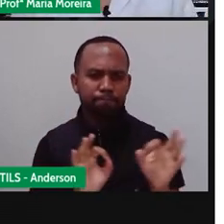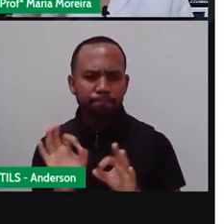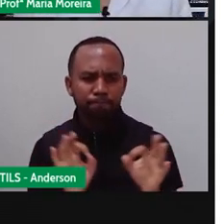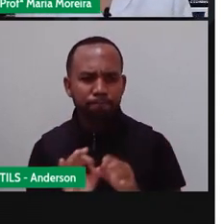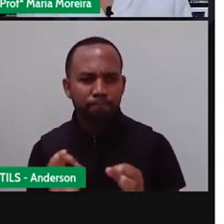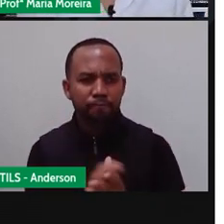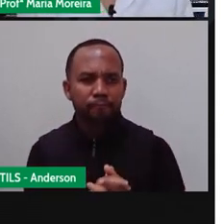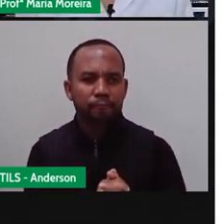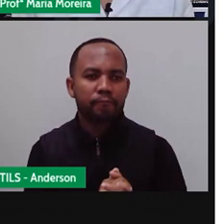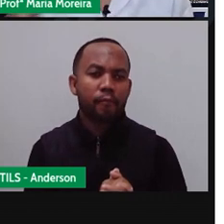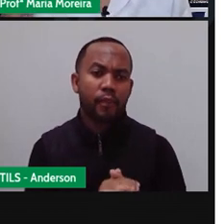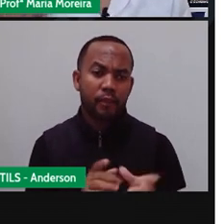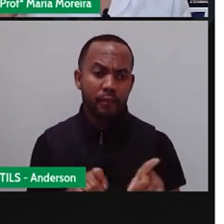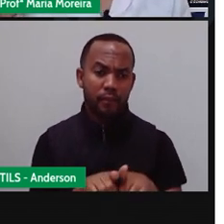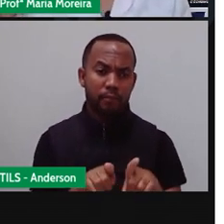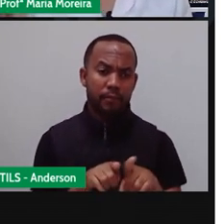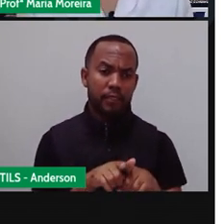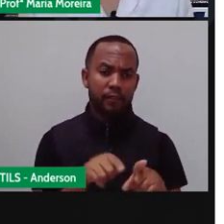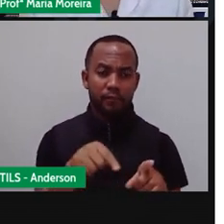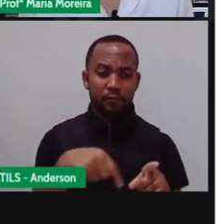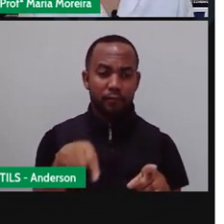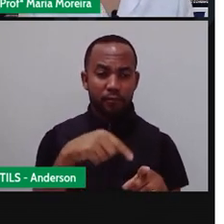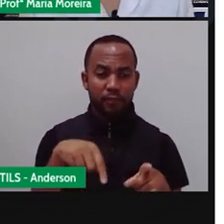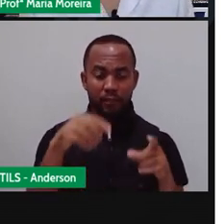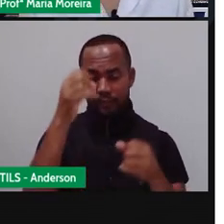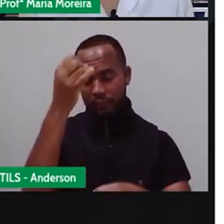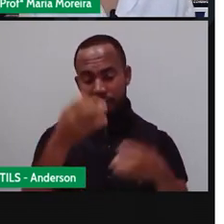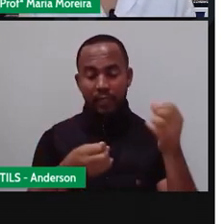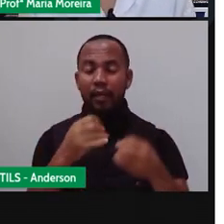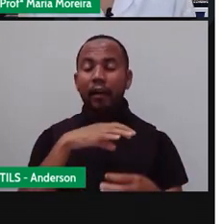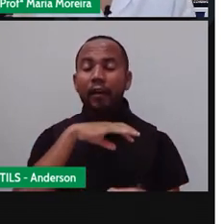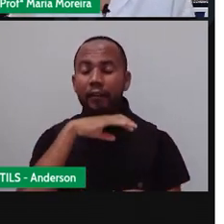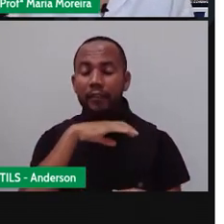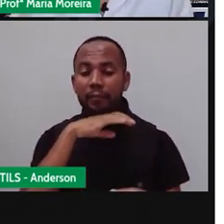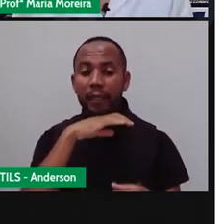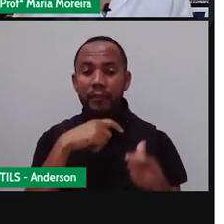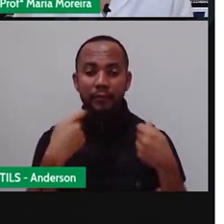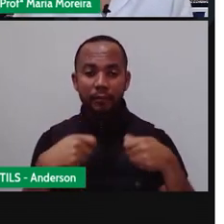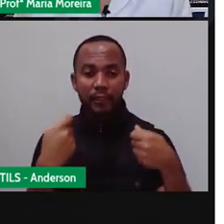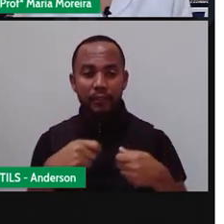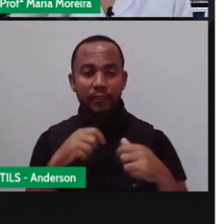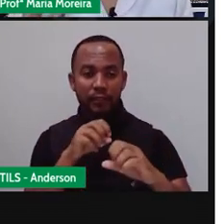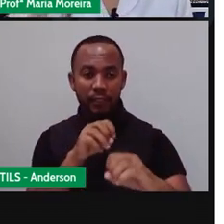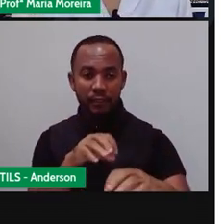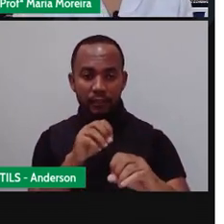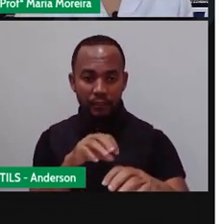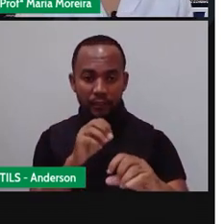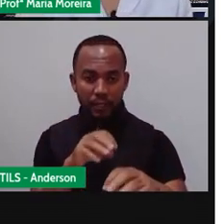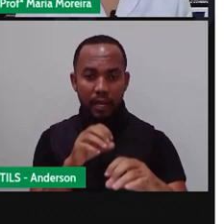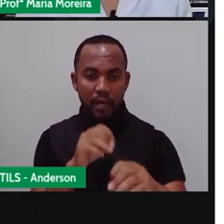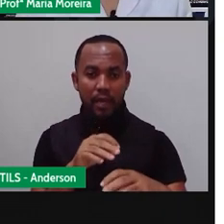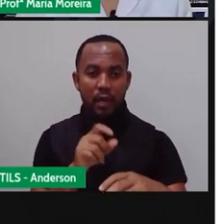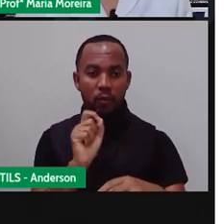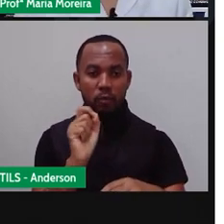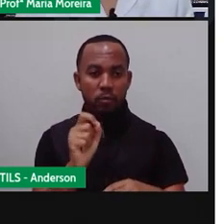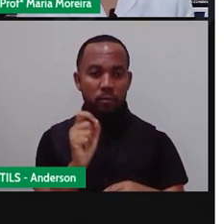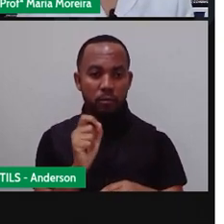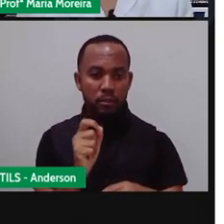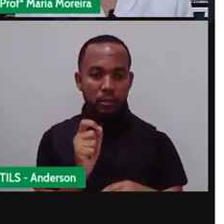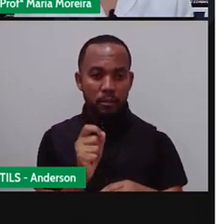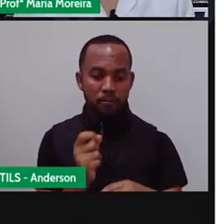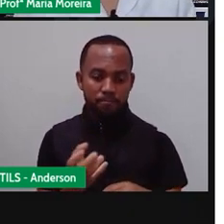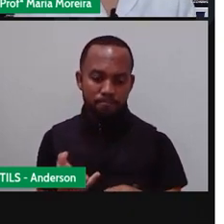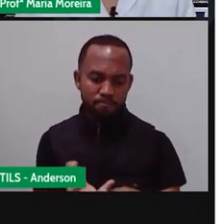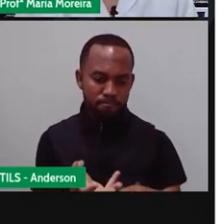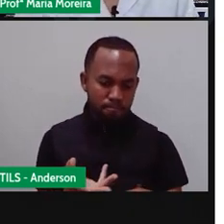Então, quando a gente fala, né, da domesticação dos animais, gente tá falando que o quê? Que o homem, ele dominou aquele animal. Então,